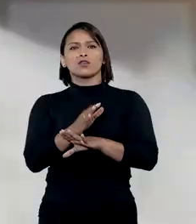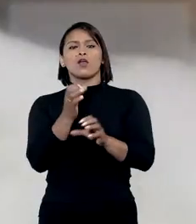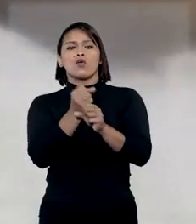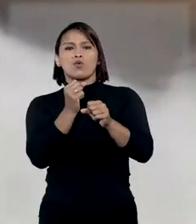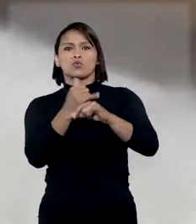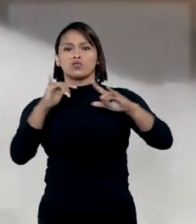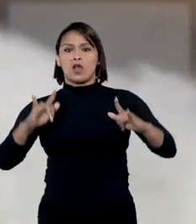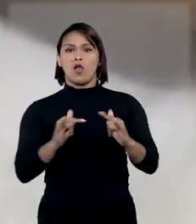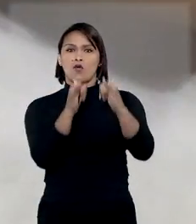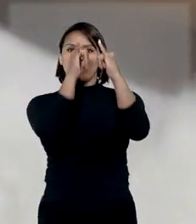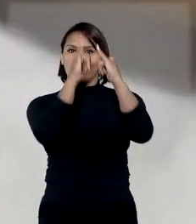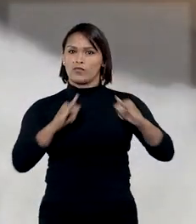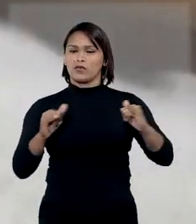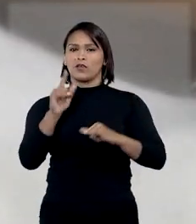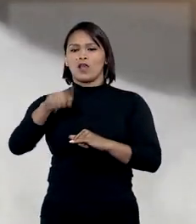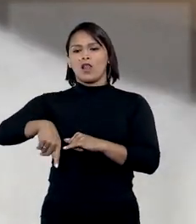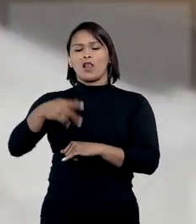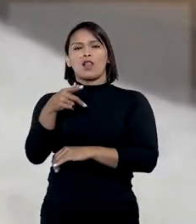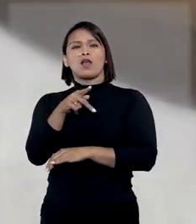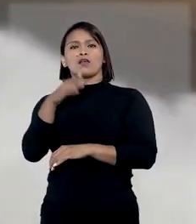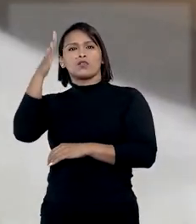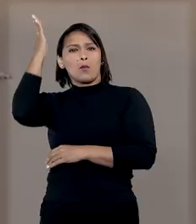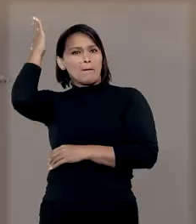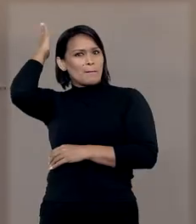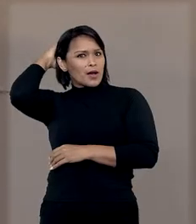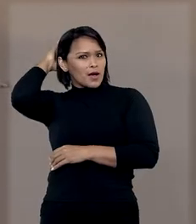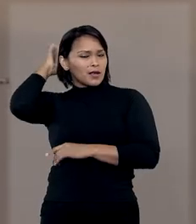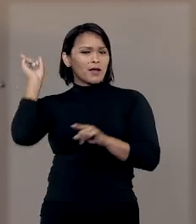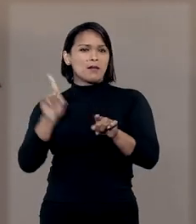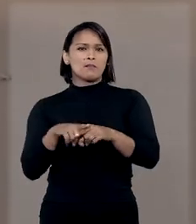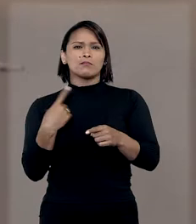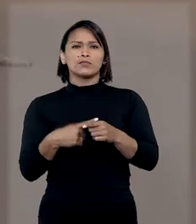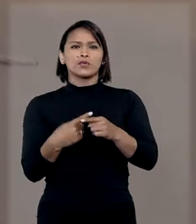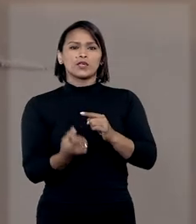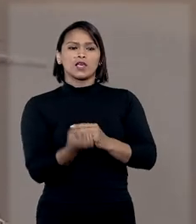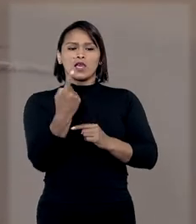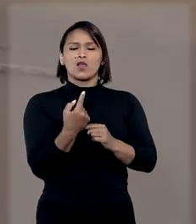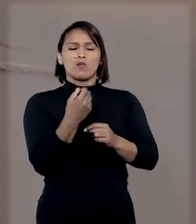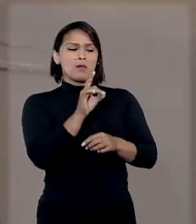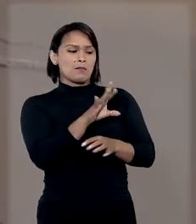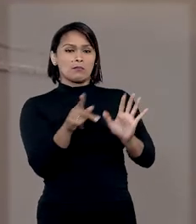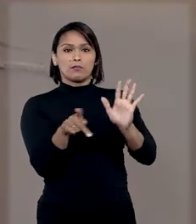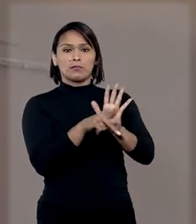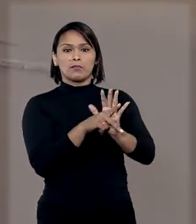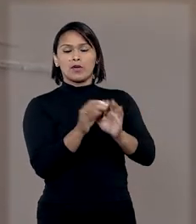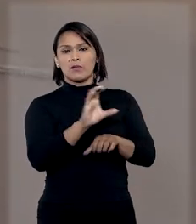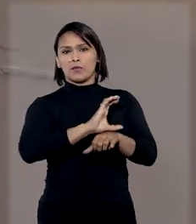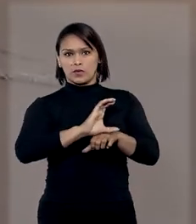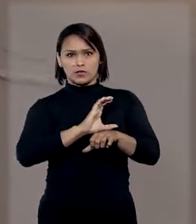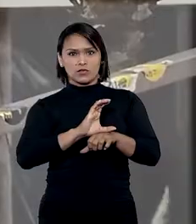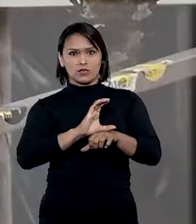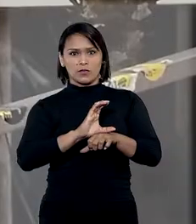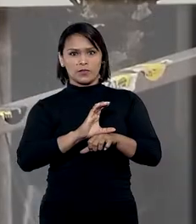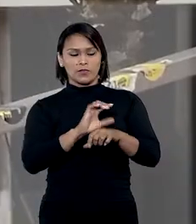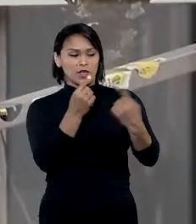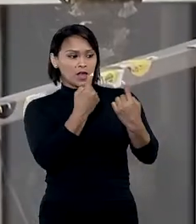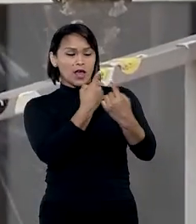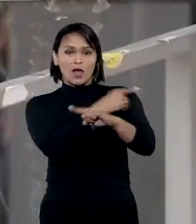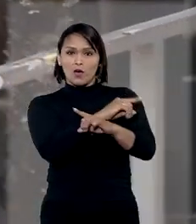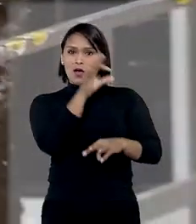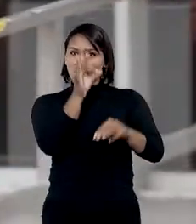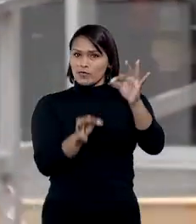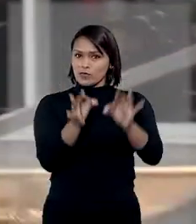construção da usina hidrelétrica de Belo Monte, no Pará, pois se trata de matéria eminentemente constitucional. A